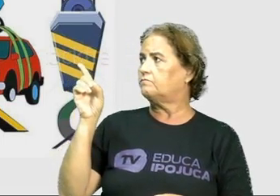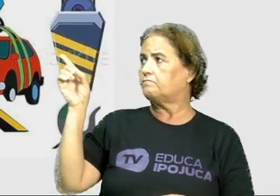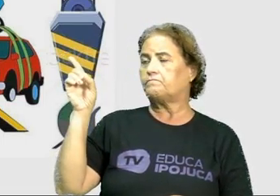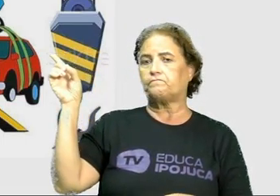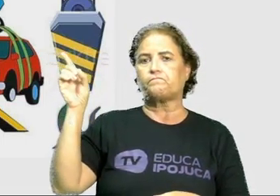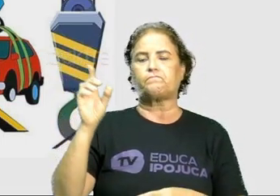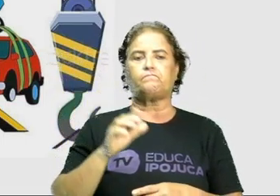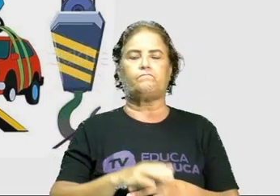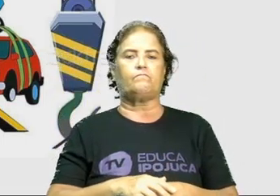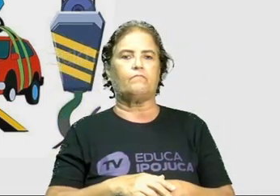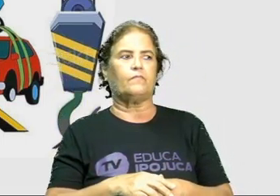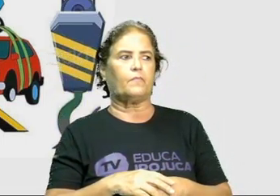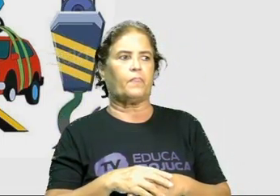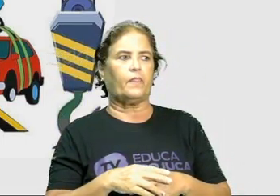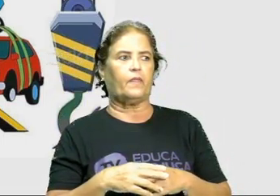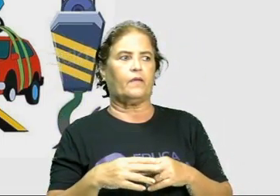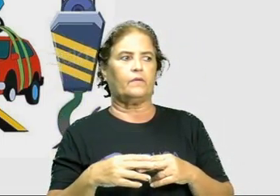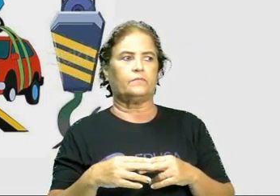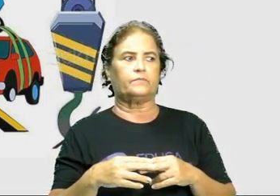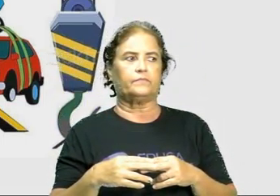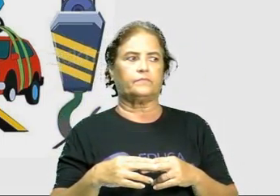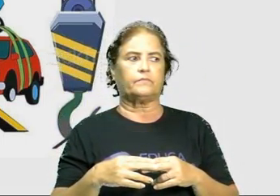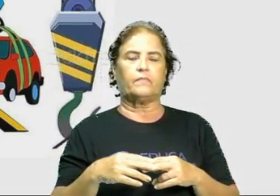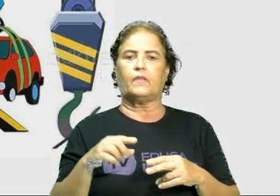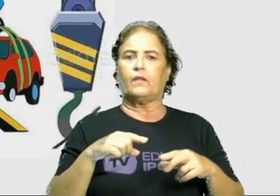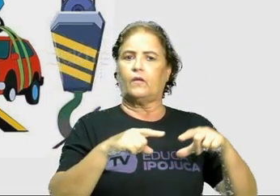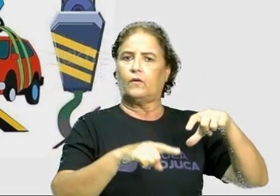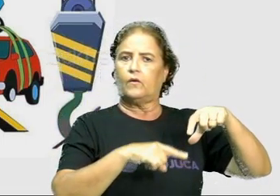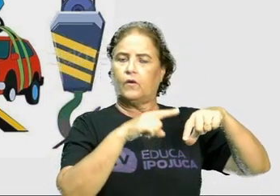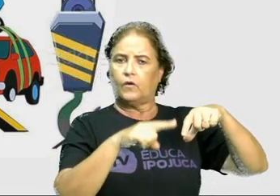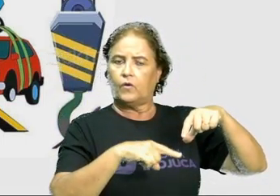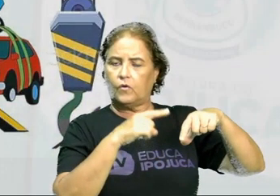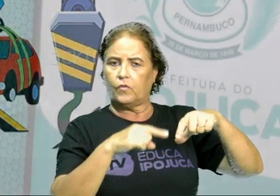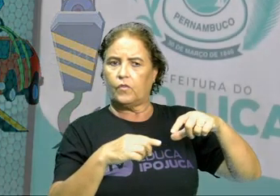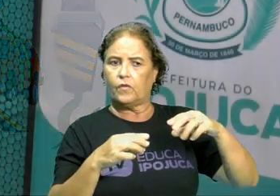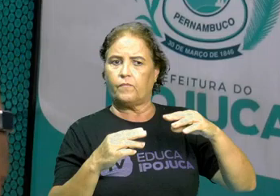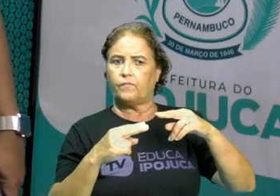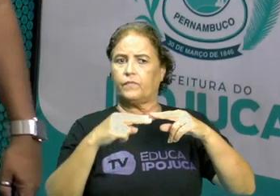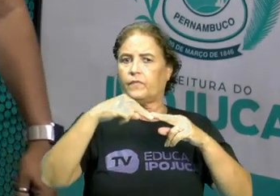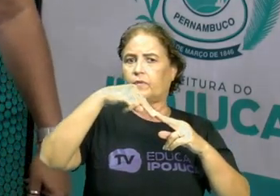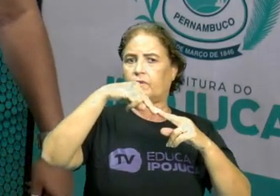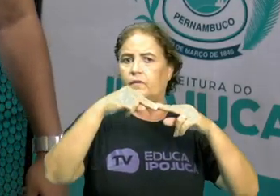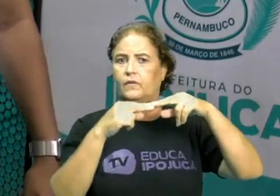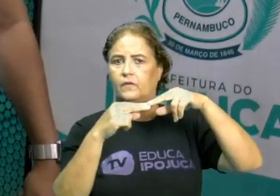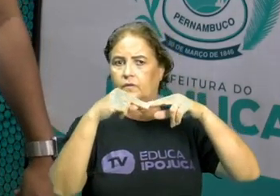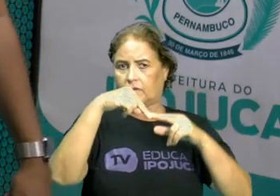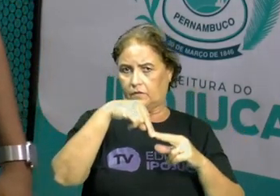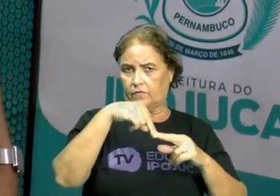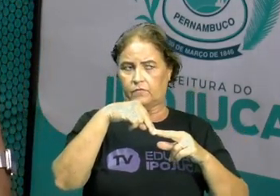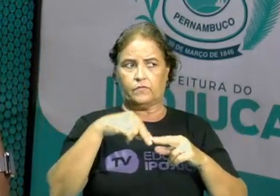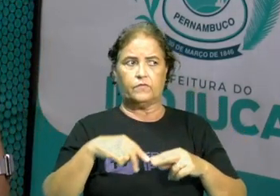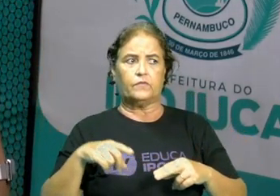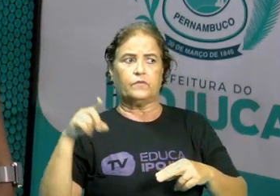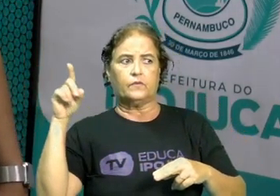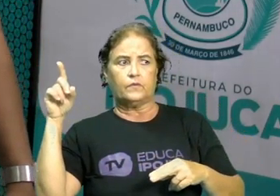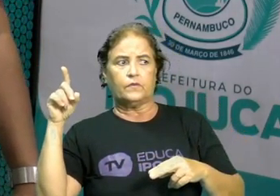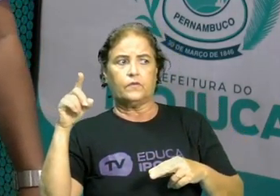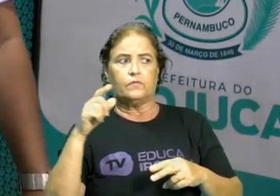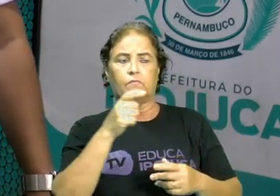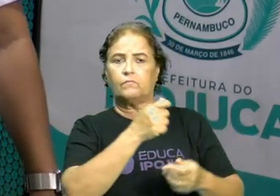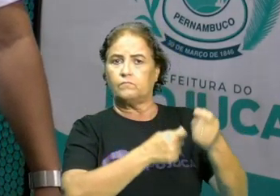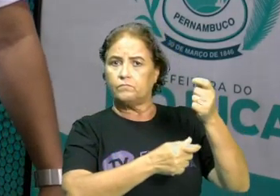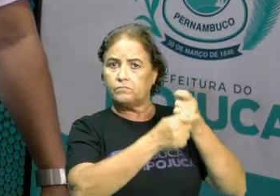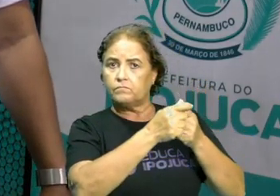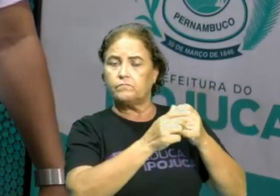as alavancas, as rodas e as folias. E hoje a gente vai falar rapidinho de cada uma